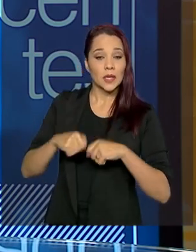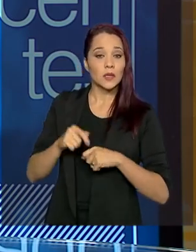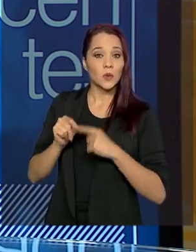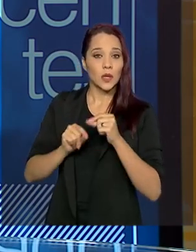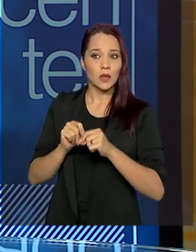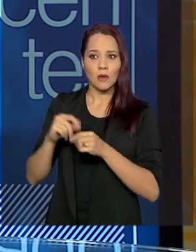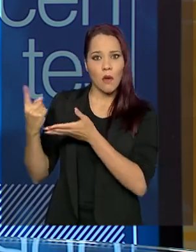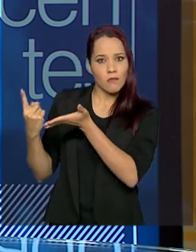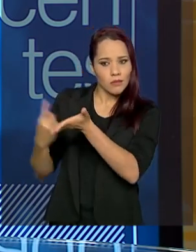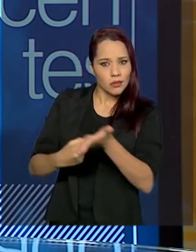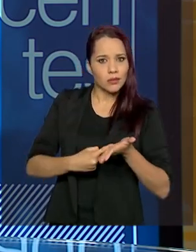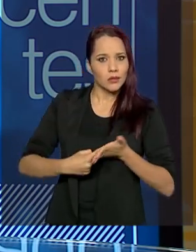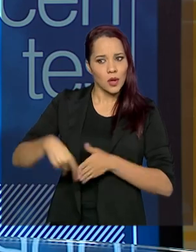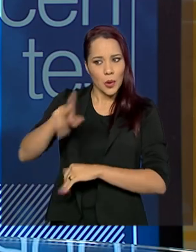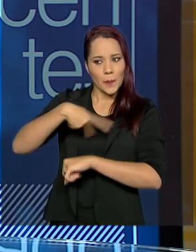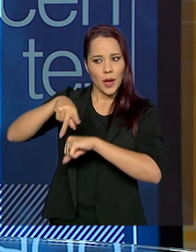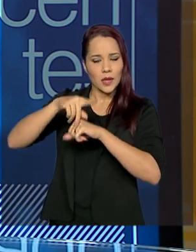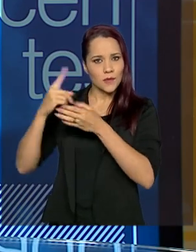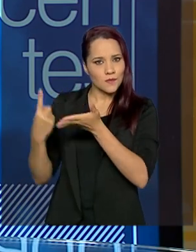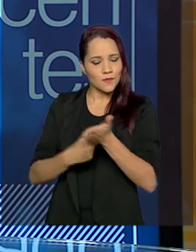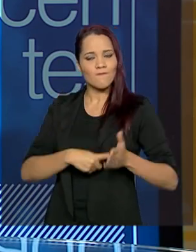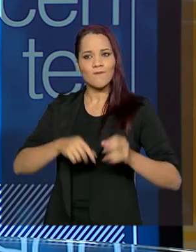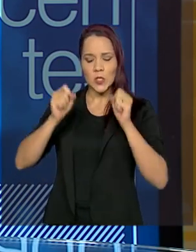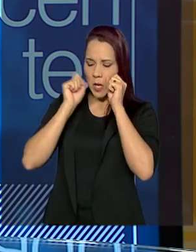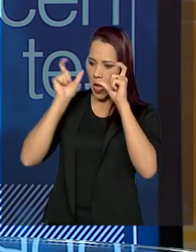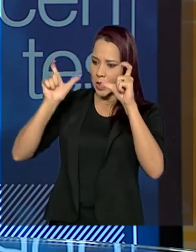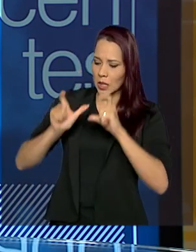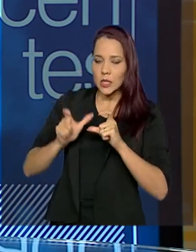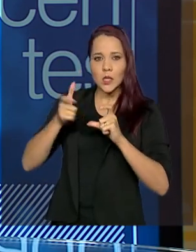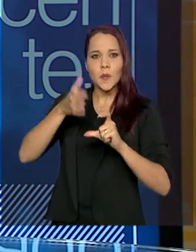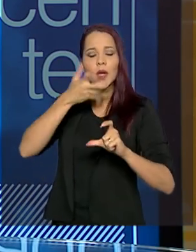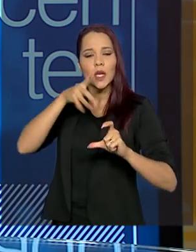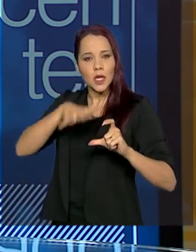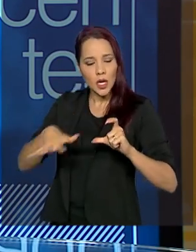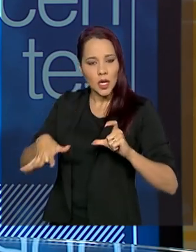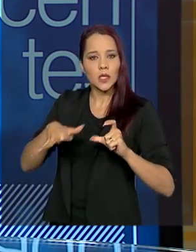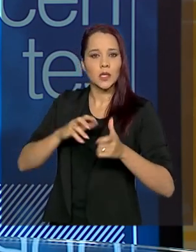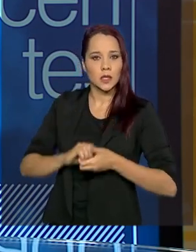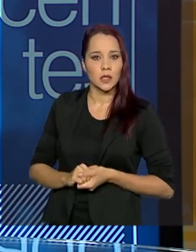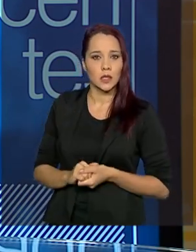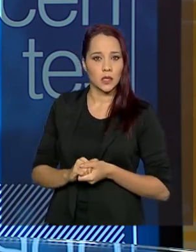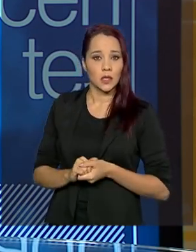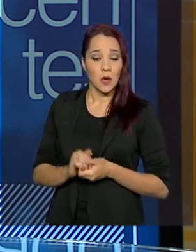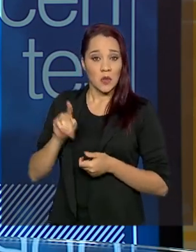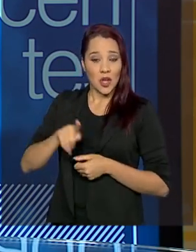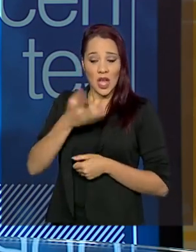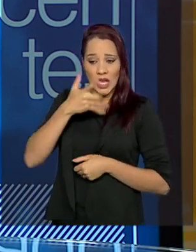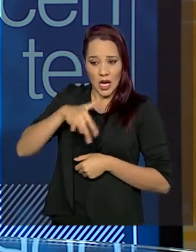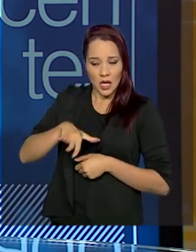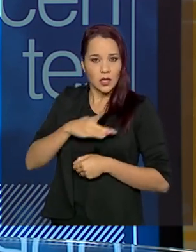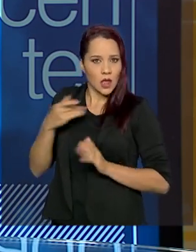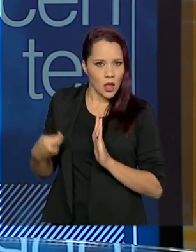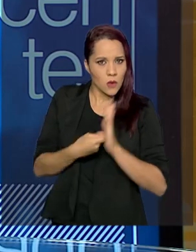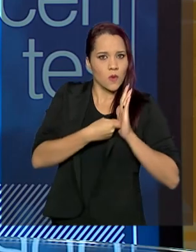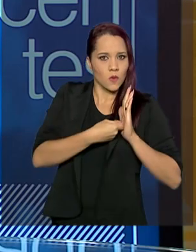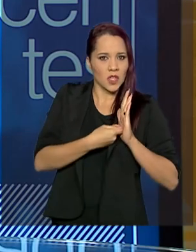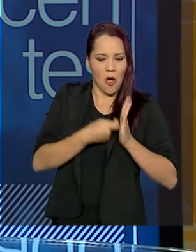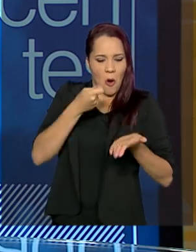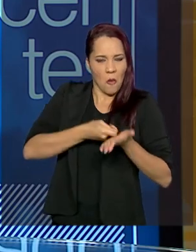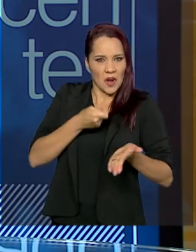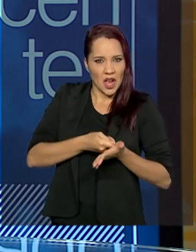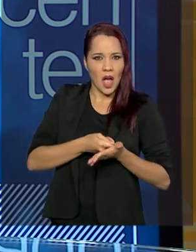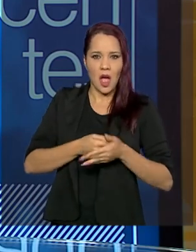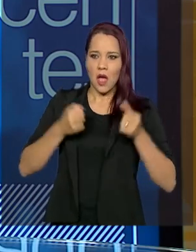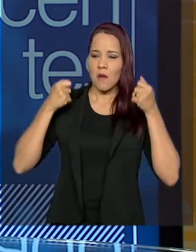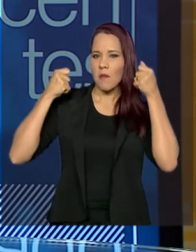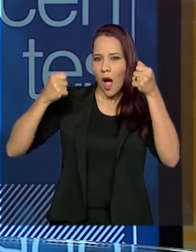pacto do país com esse olhar vigilante sobre a criança. Porque a criança, ela não vai fazer a denúncia, ela não vai demandar o seu direito, ela não vai fazer